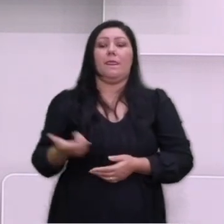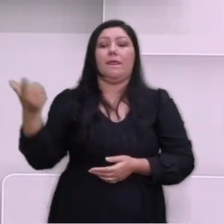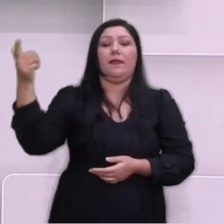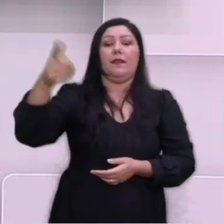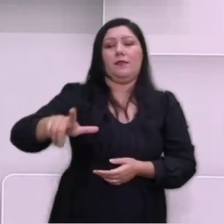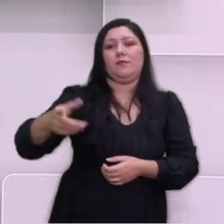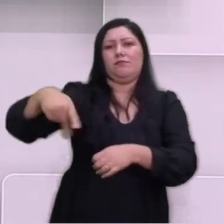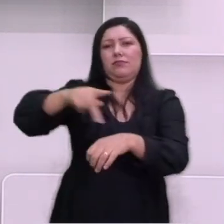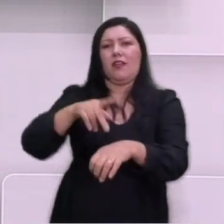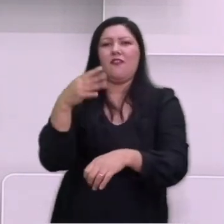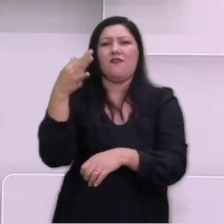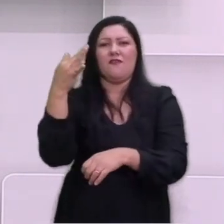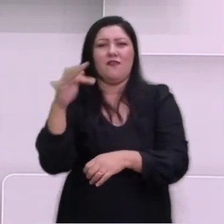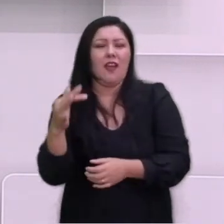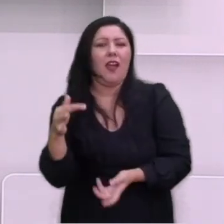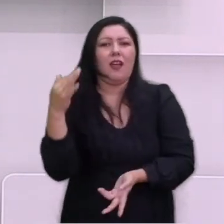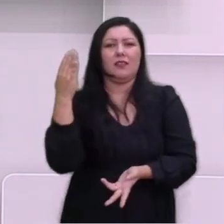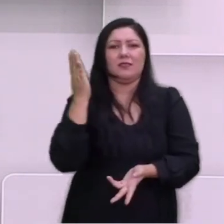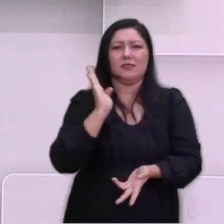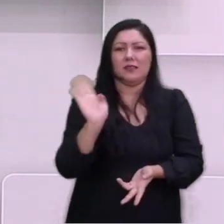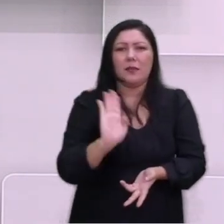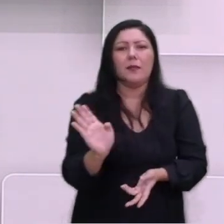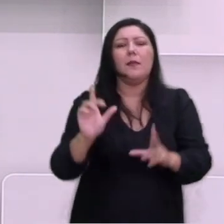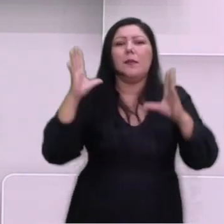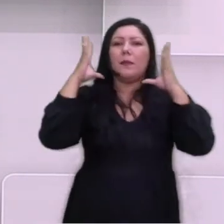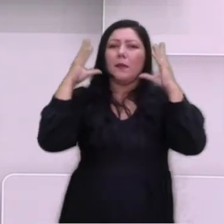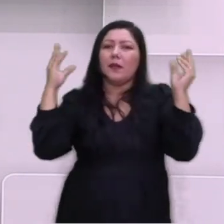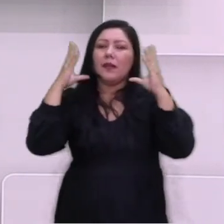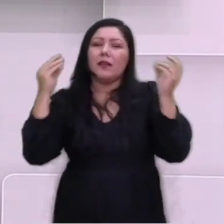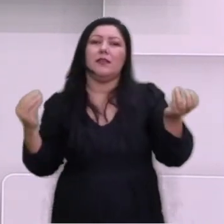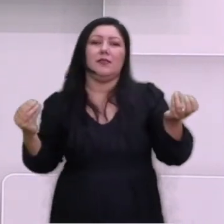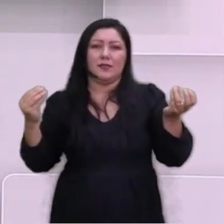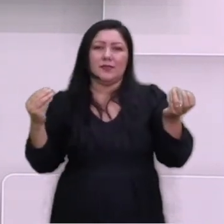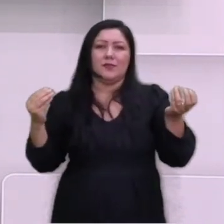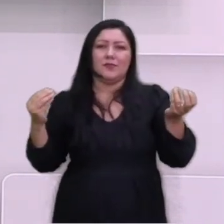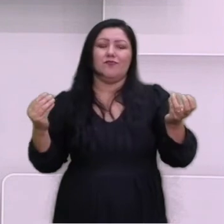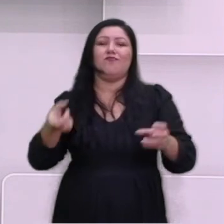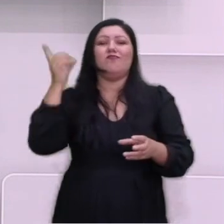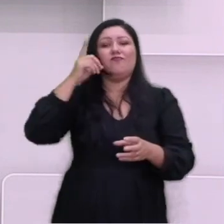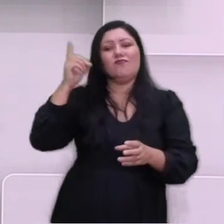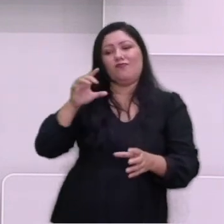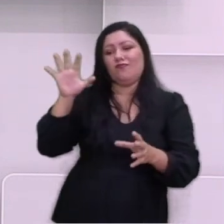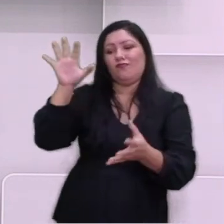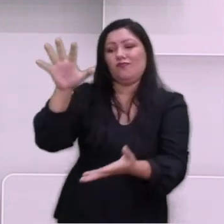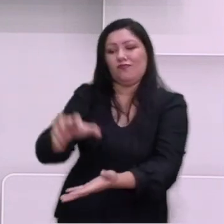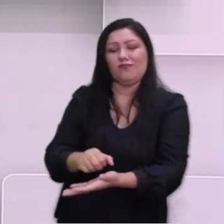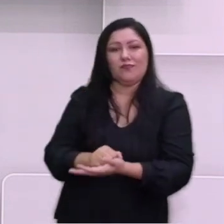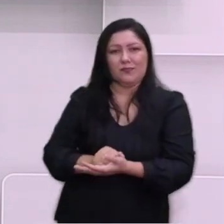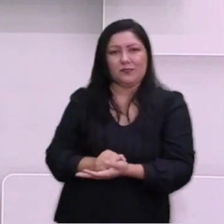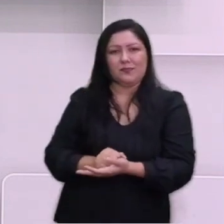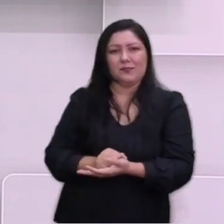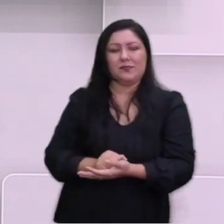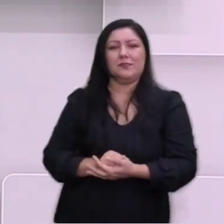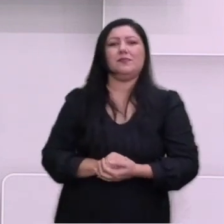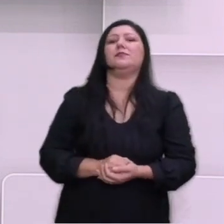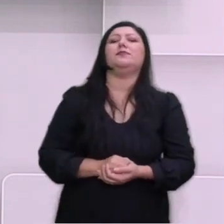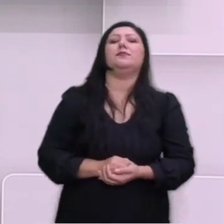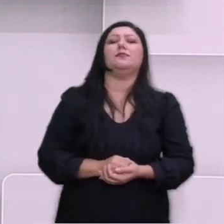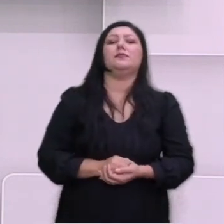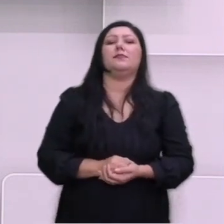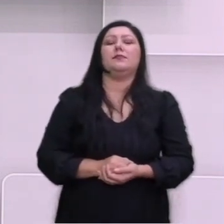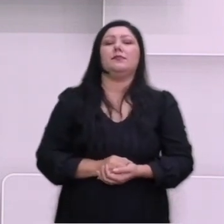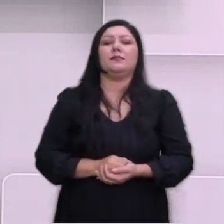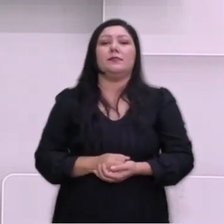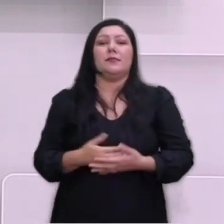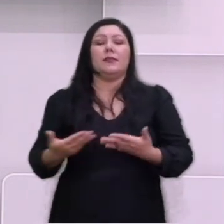como a França, Bélgica e Holanda, se viram ocupados pelos Estados Unidos e inauguraram a época do Estado de